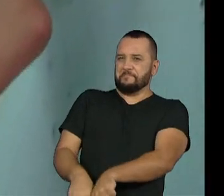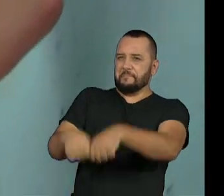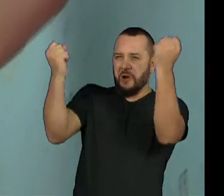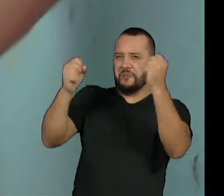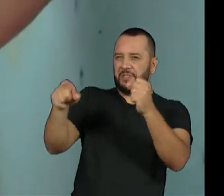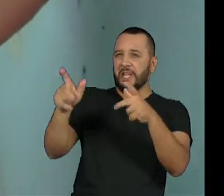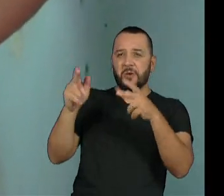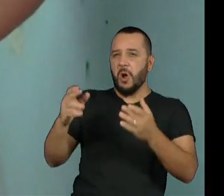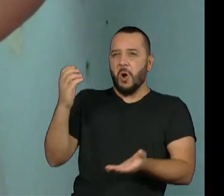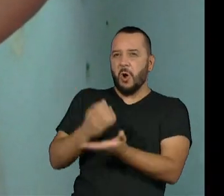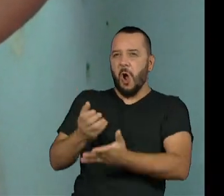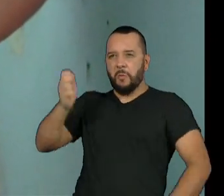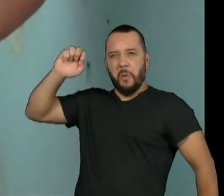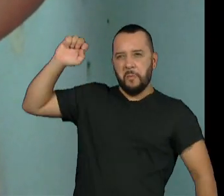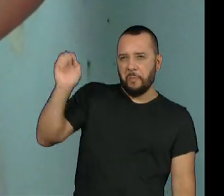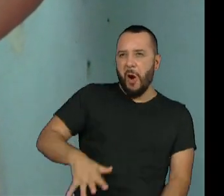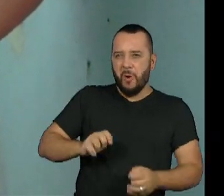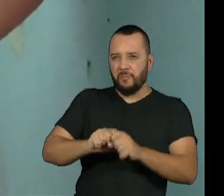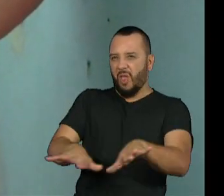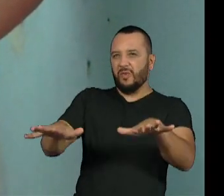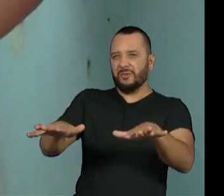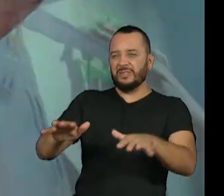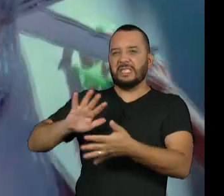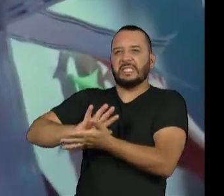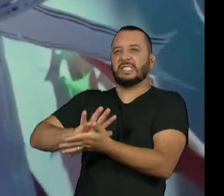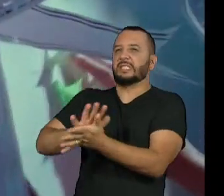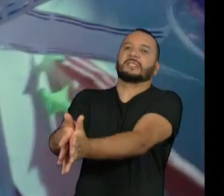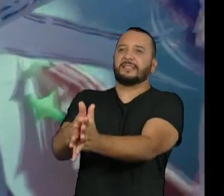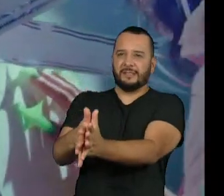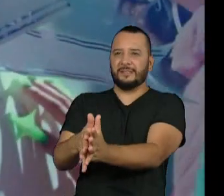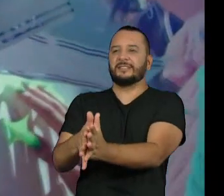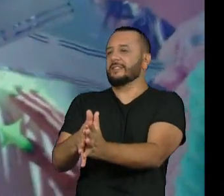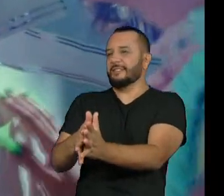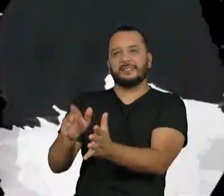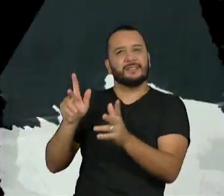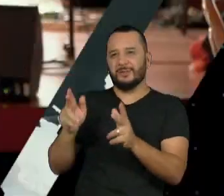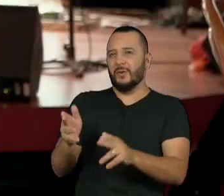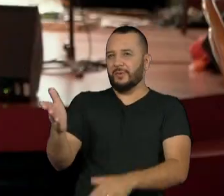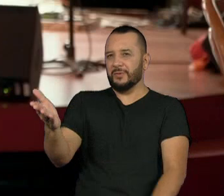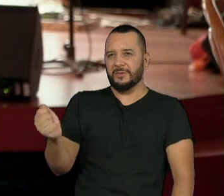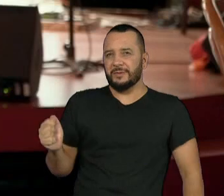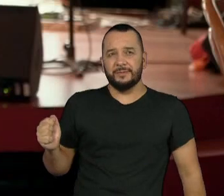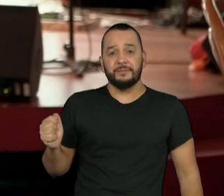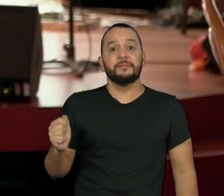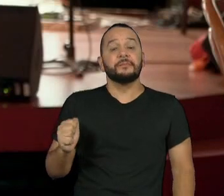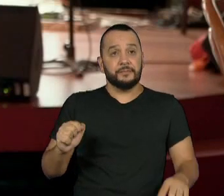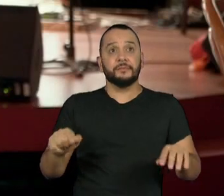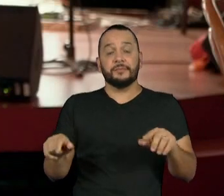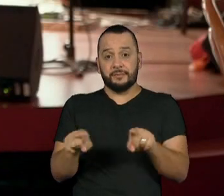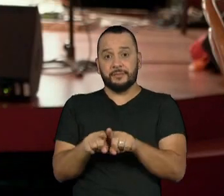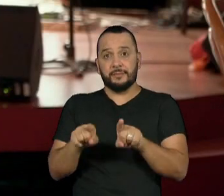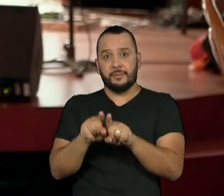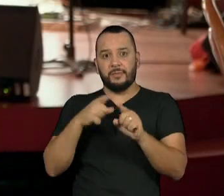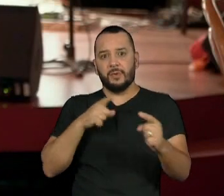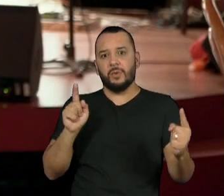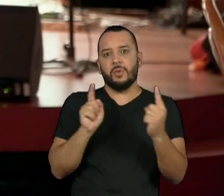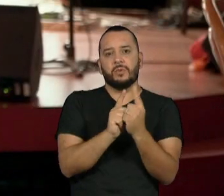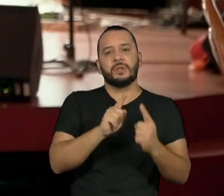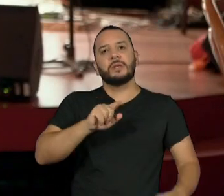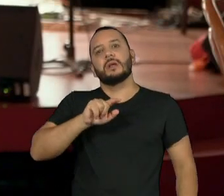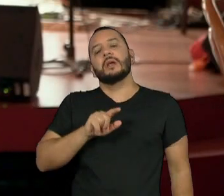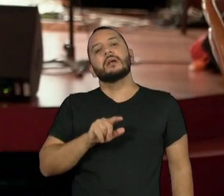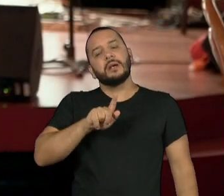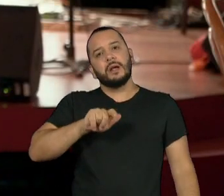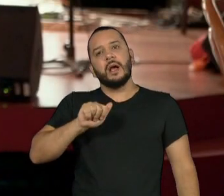Eu te pisei feito vidro O meu encontro com Gal, ele é um